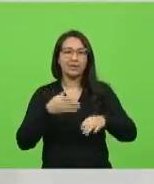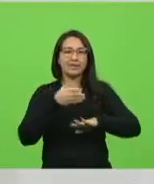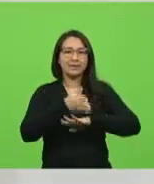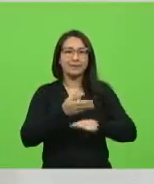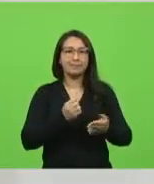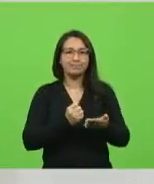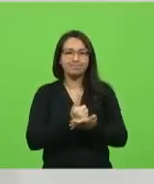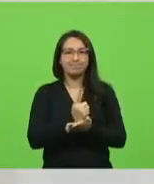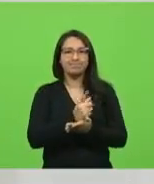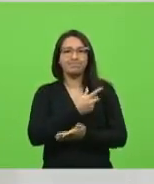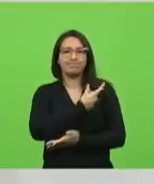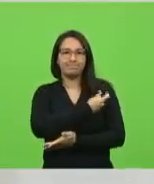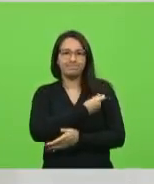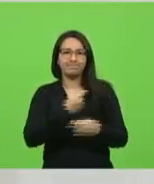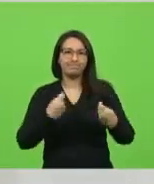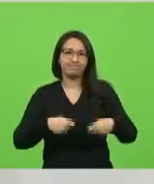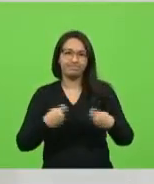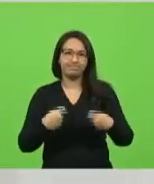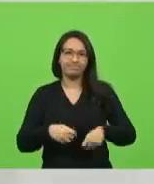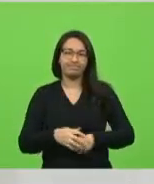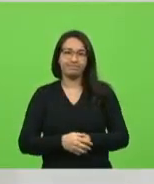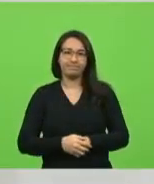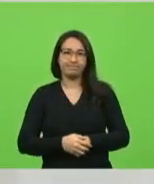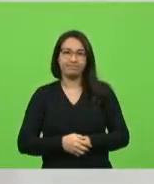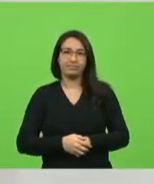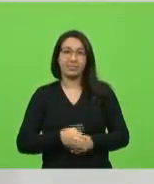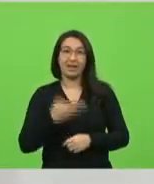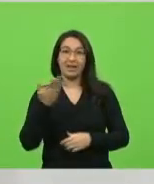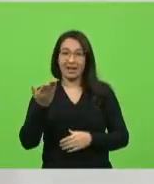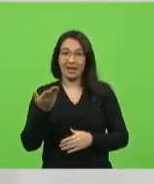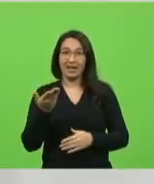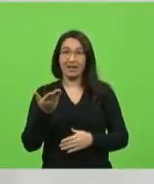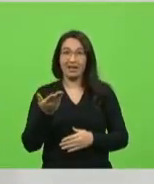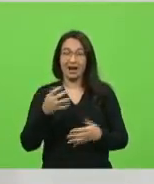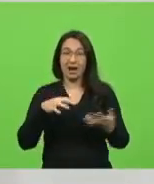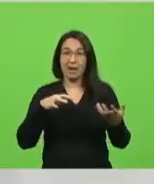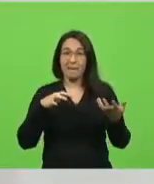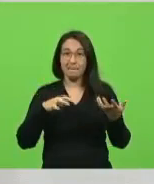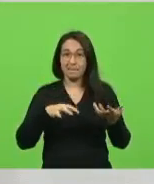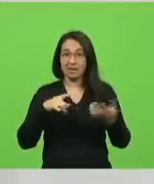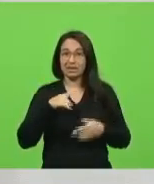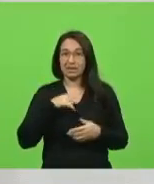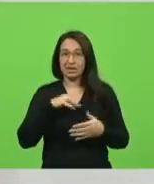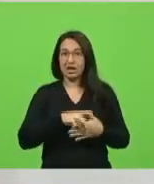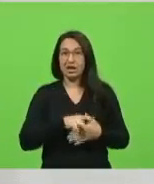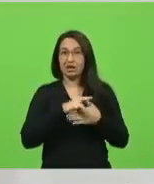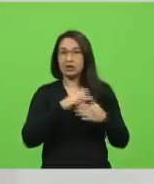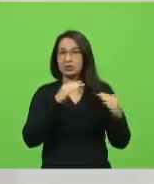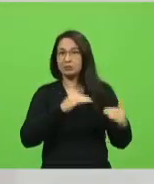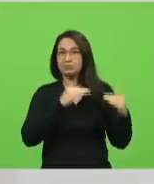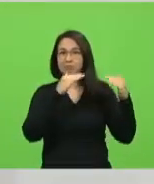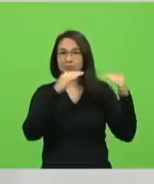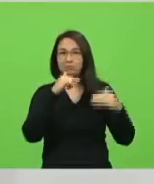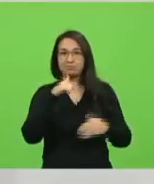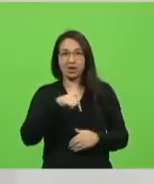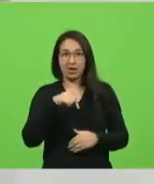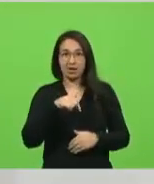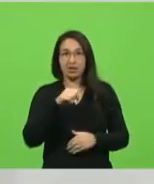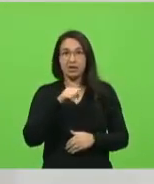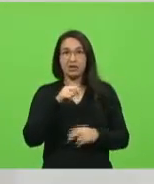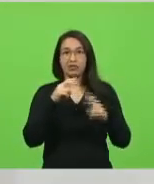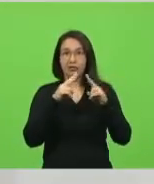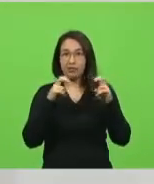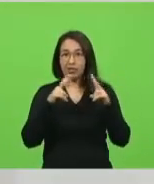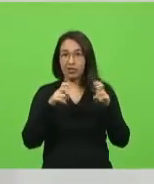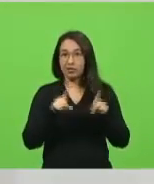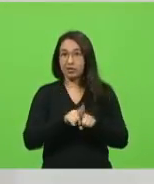você. Nós temos um líder maior lá em Brasília, nós temos um líder maior aqui em Florianópolis, para que